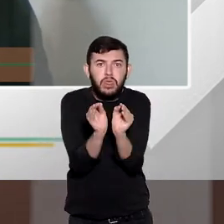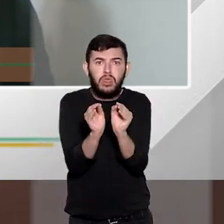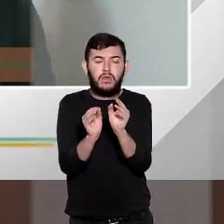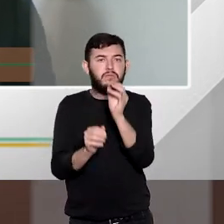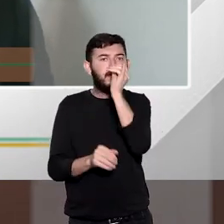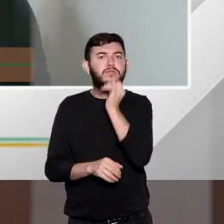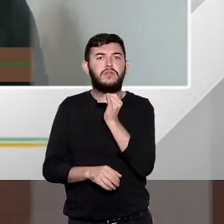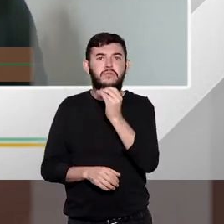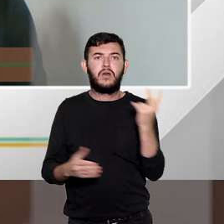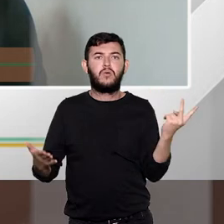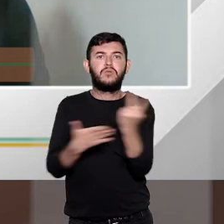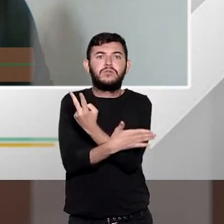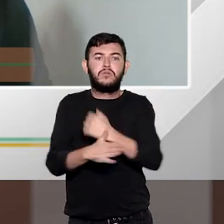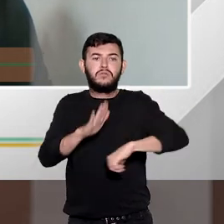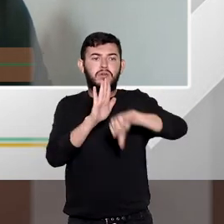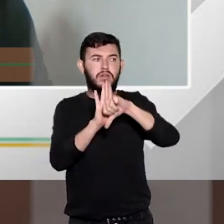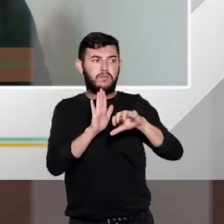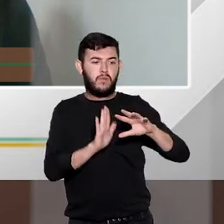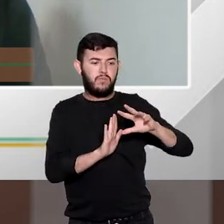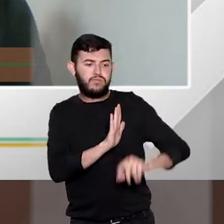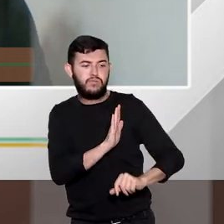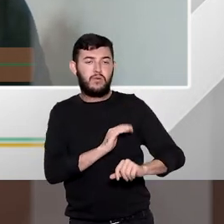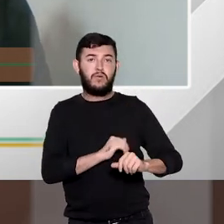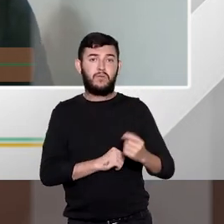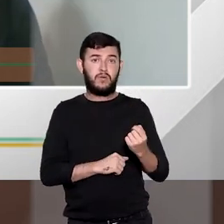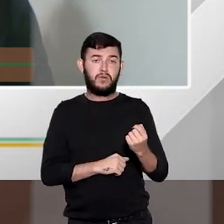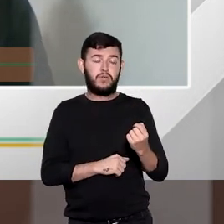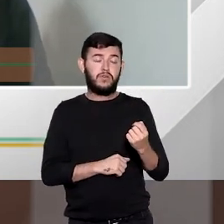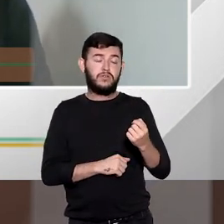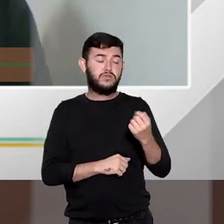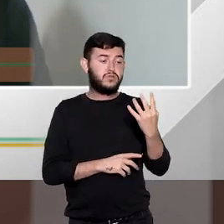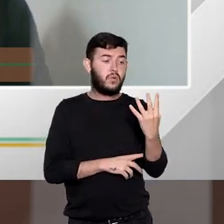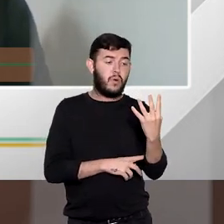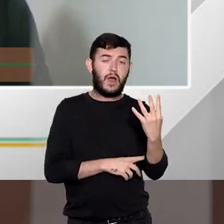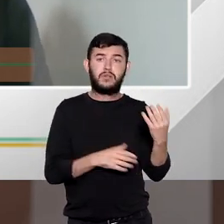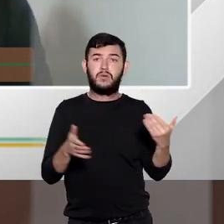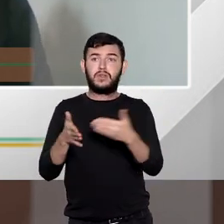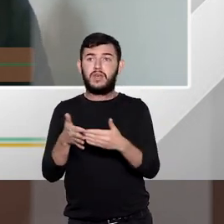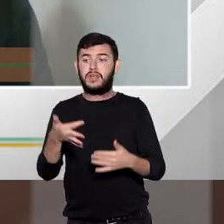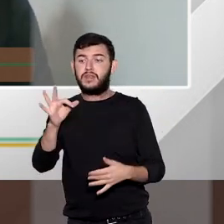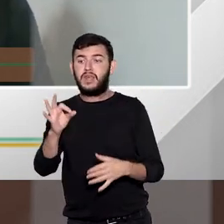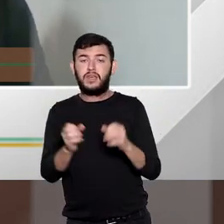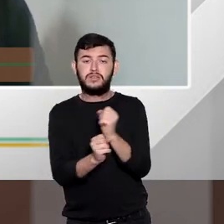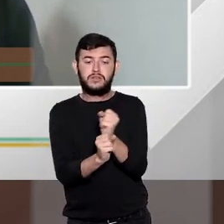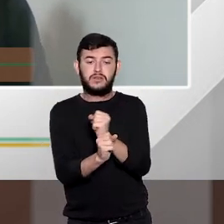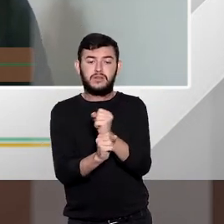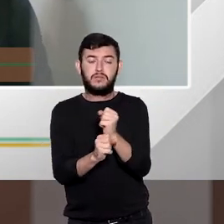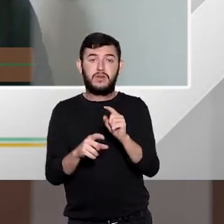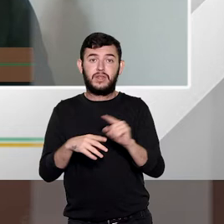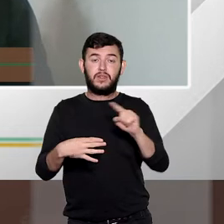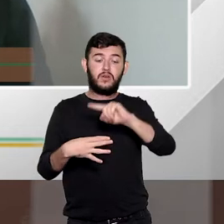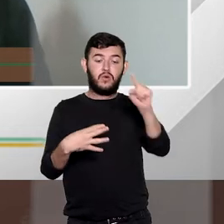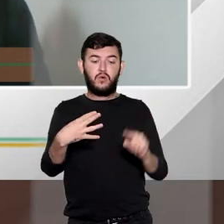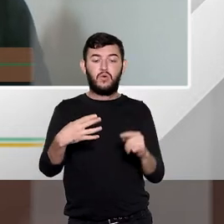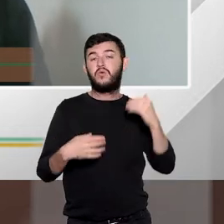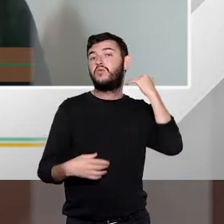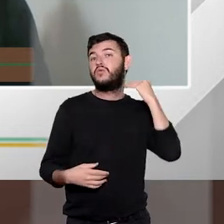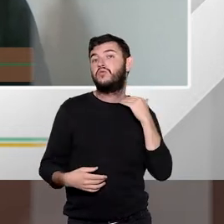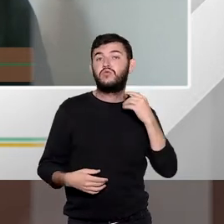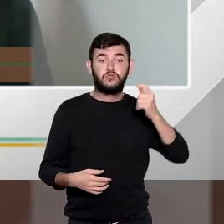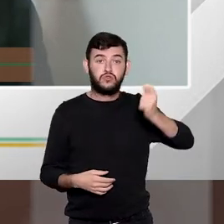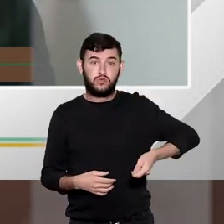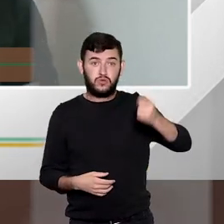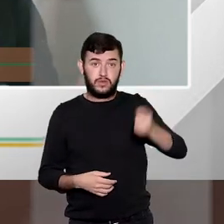digamos lá, pega o crime de roubo, pena de 4 a 10 anos, né? Então, o juiz na pena base colocou 4, né? Vai para a segunda